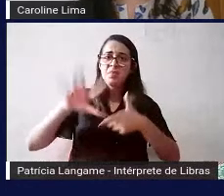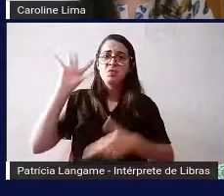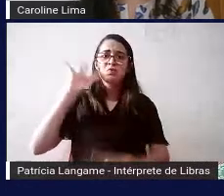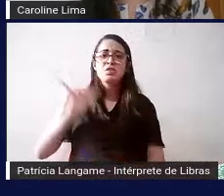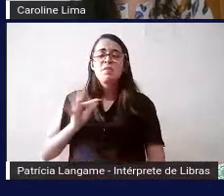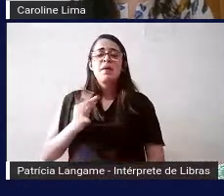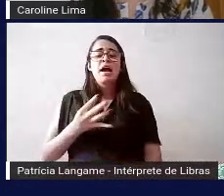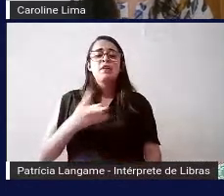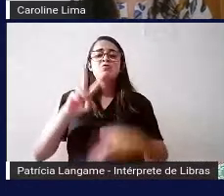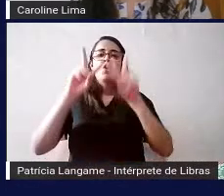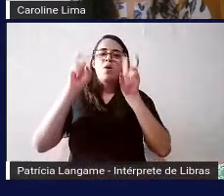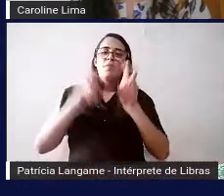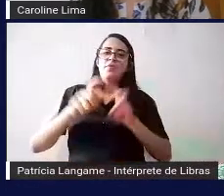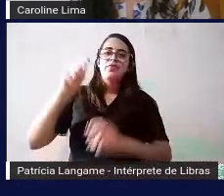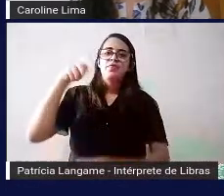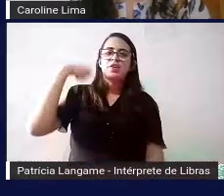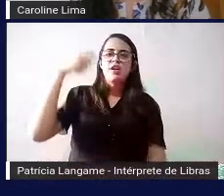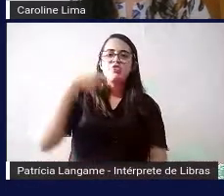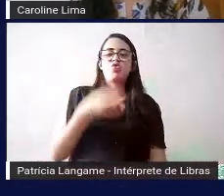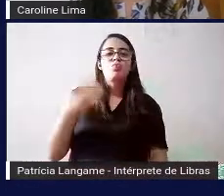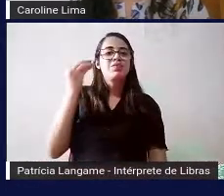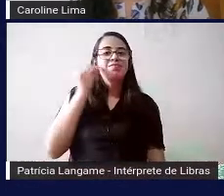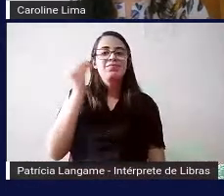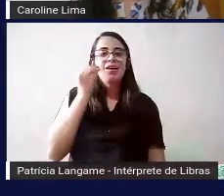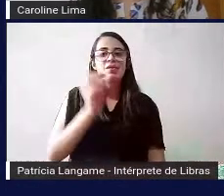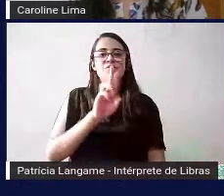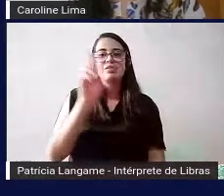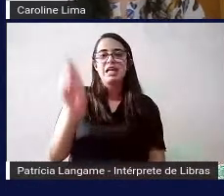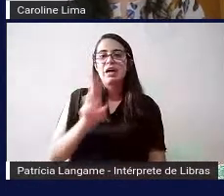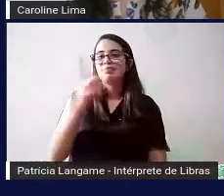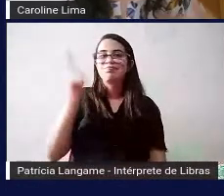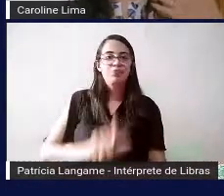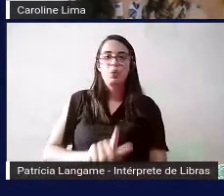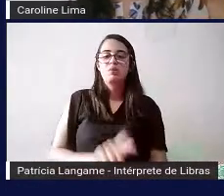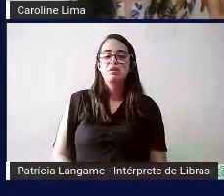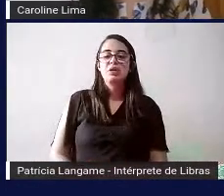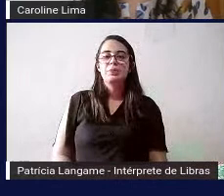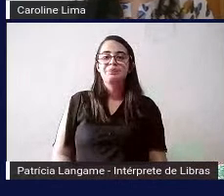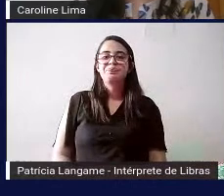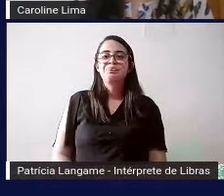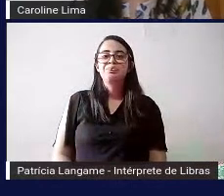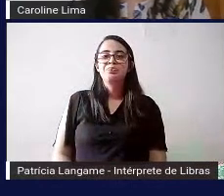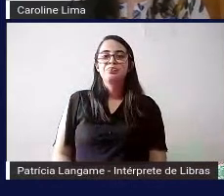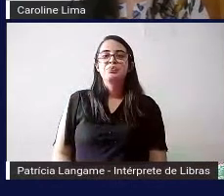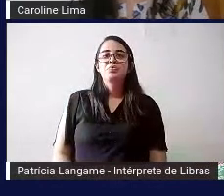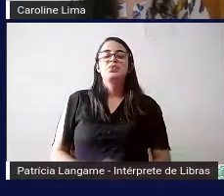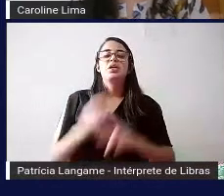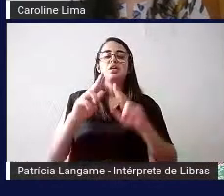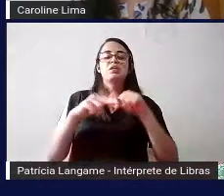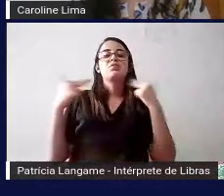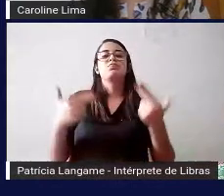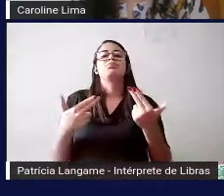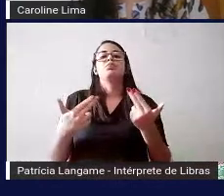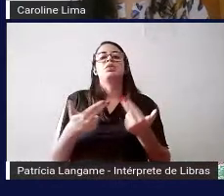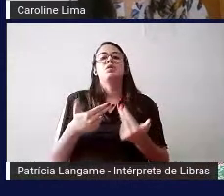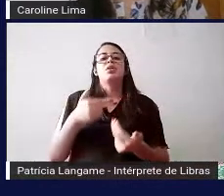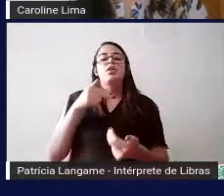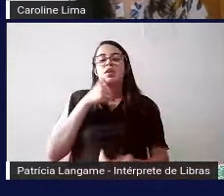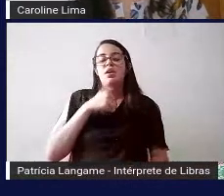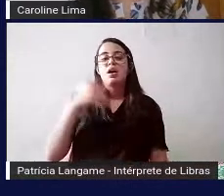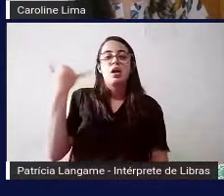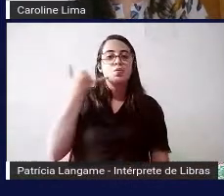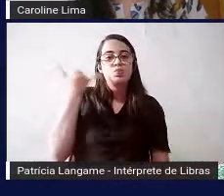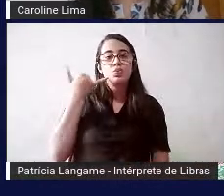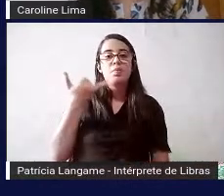em relação ao vídeo eu tentei utilizar de alguma forma e não consegui por isso assim eu recomendo pra vídeo desculpa pra áudio e pra texto